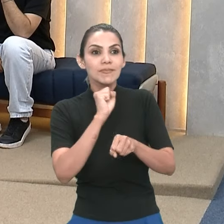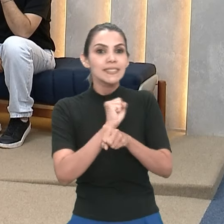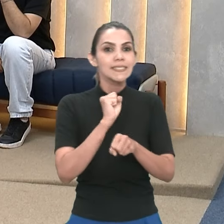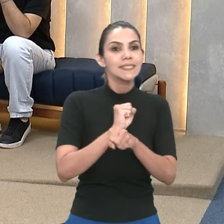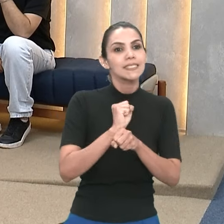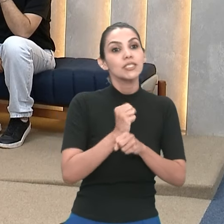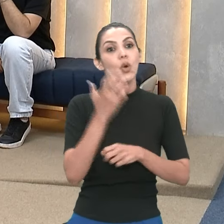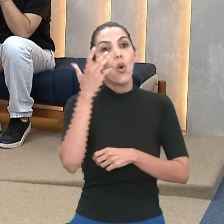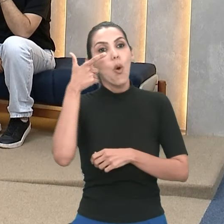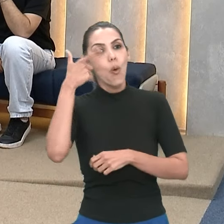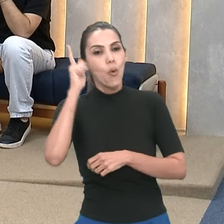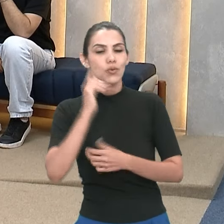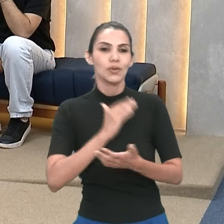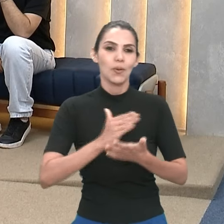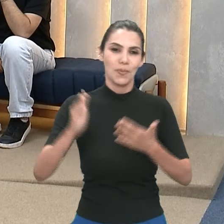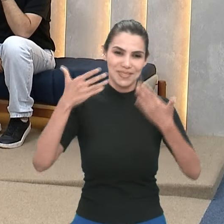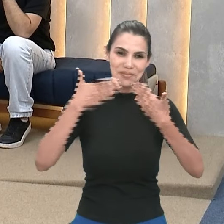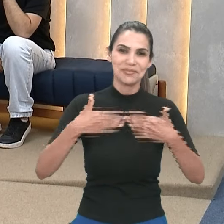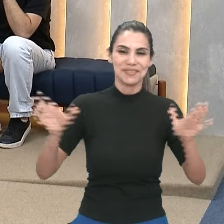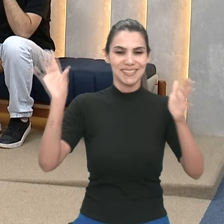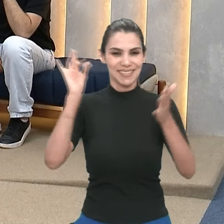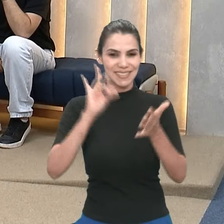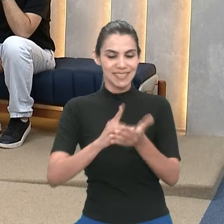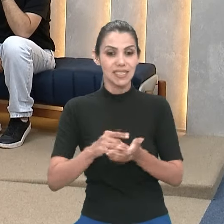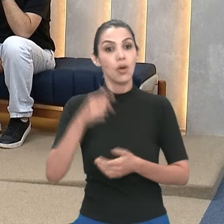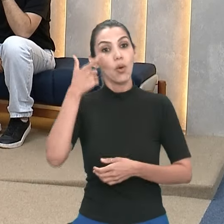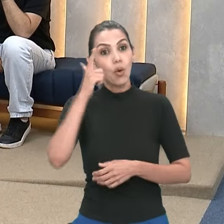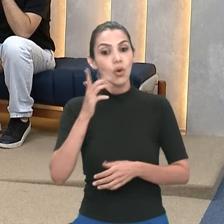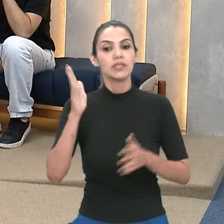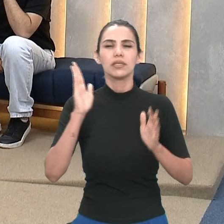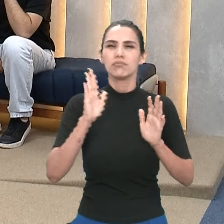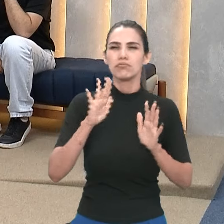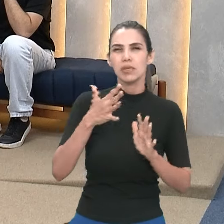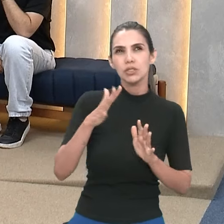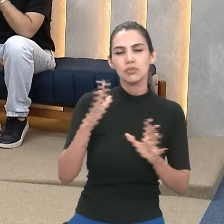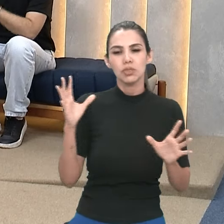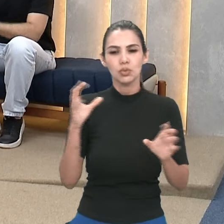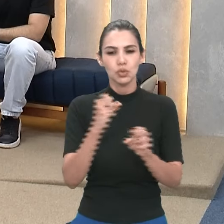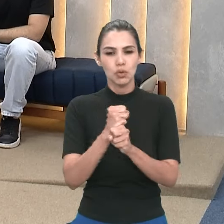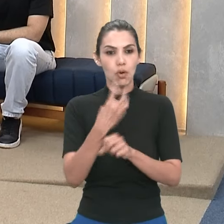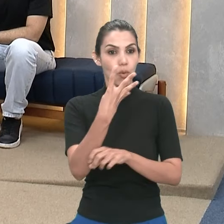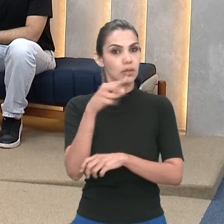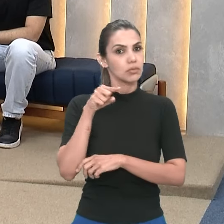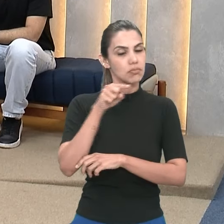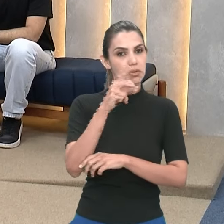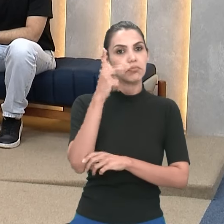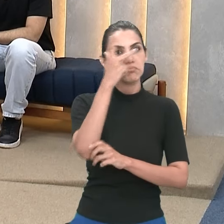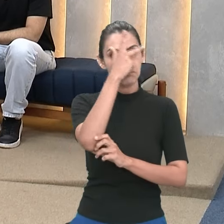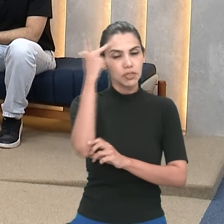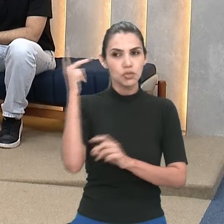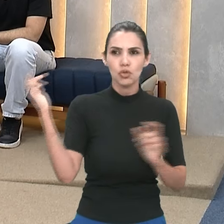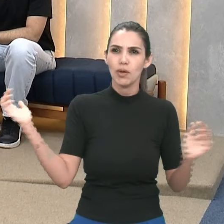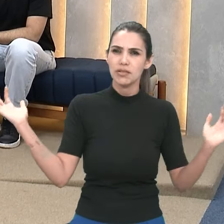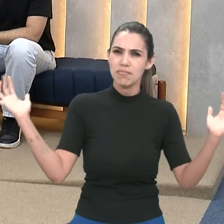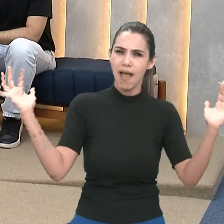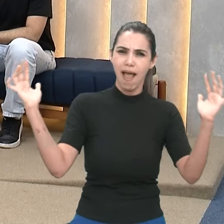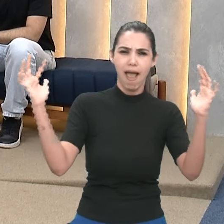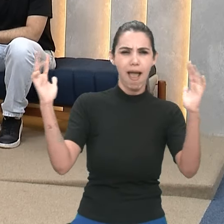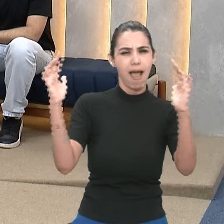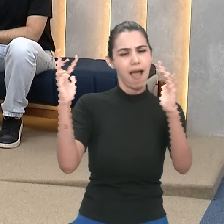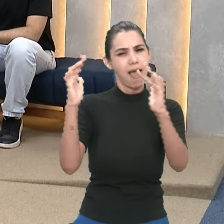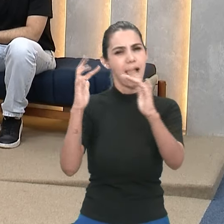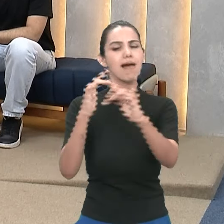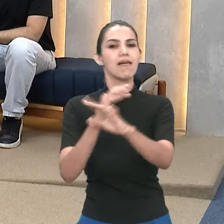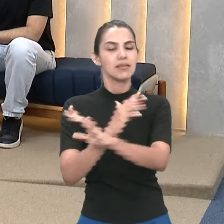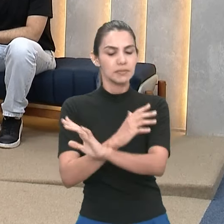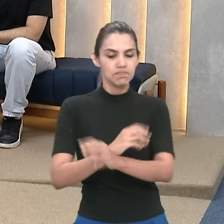né? Que foi ontem, com a abertura oficial e tudo mais. Ontem, gente teve uma média aí de umas 4.000 pessoas que transitaram por lá. Olha